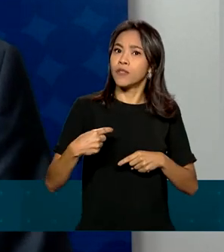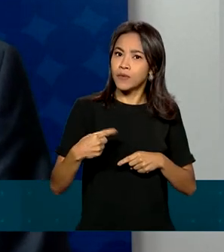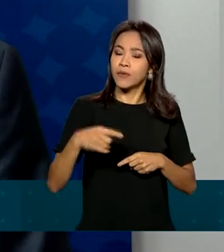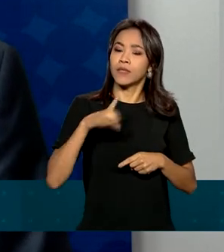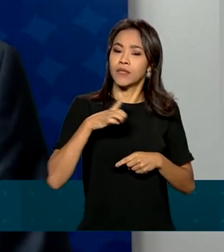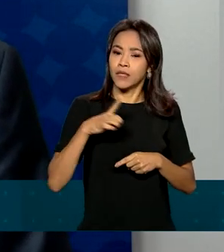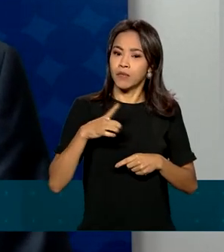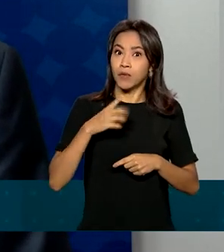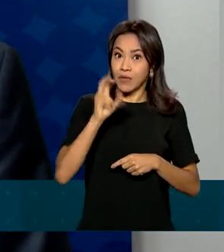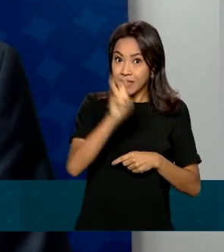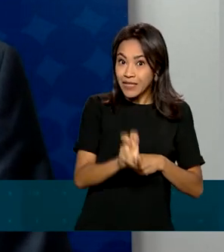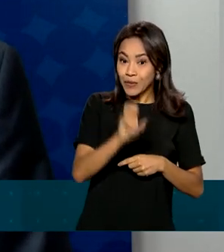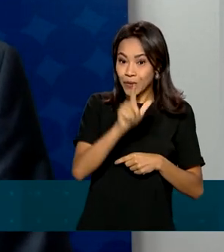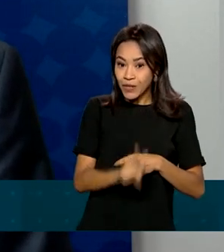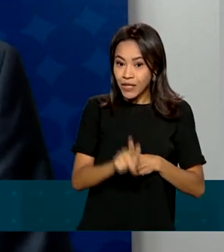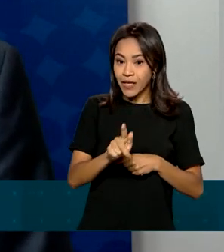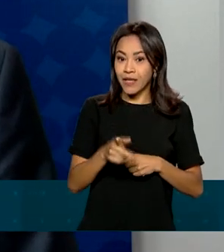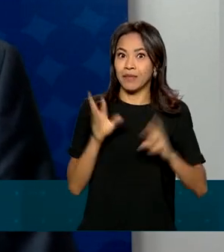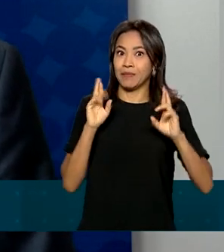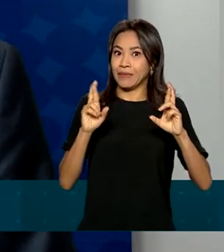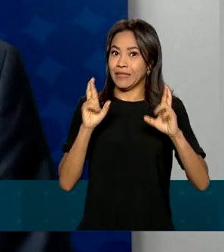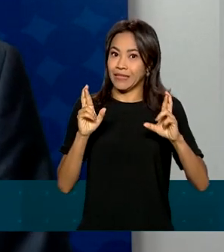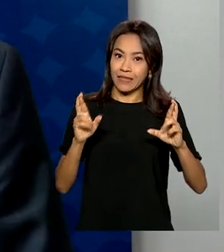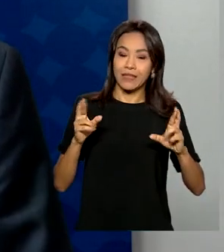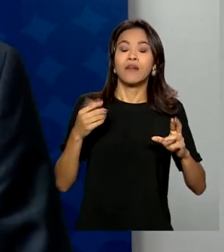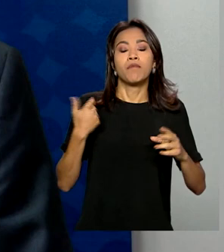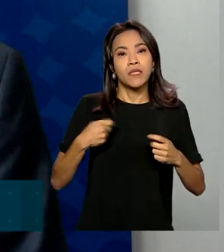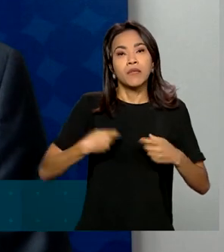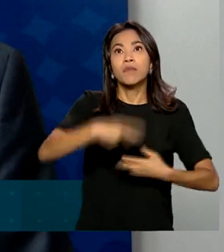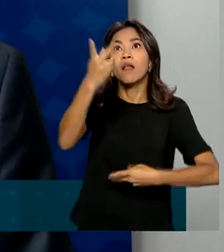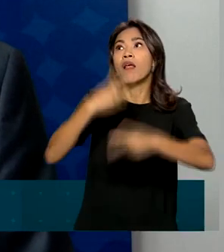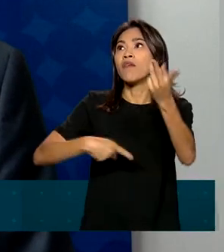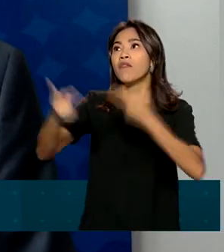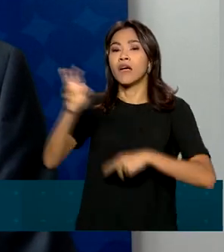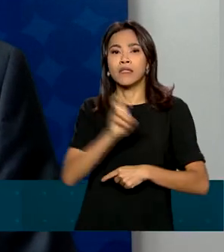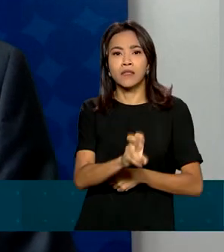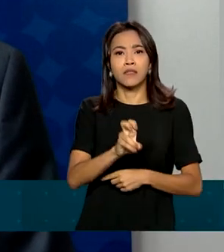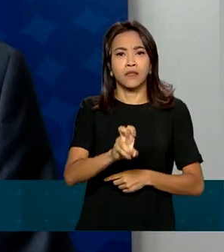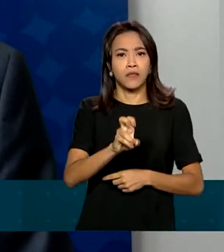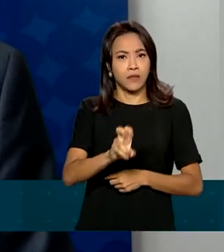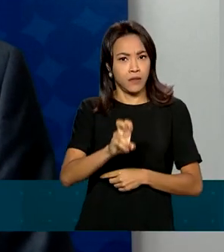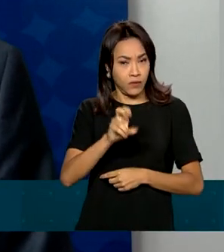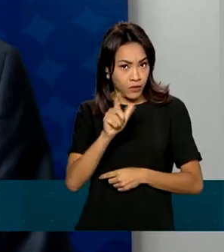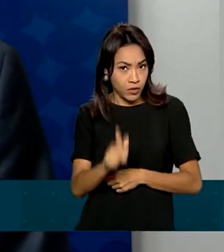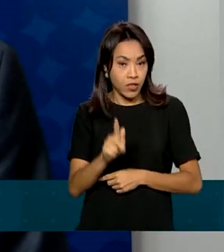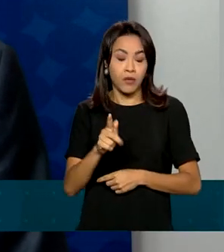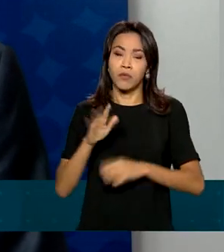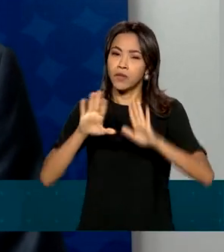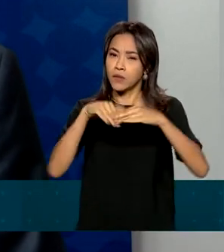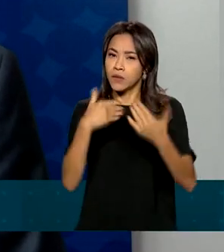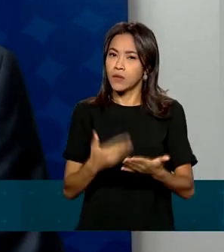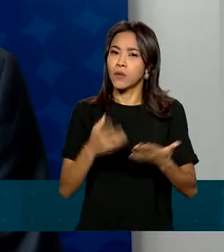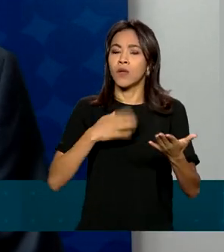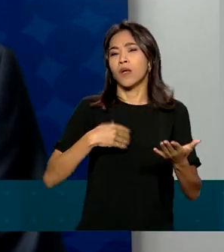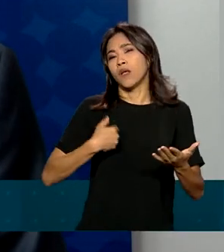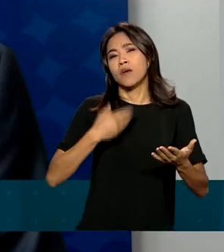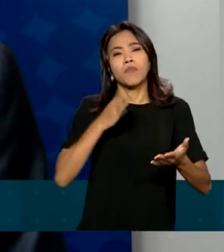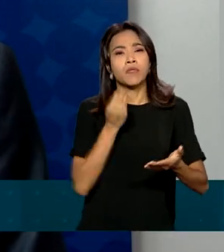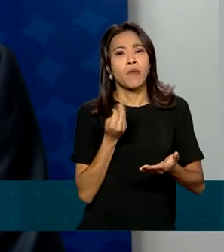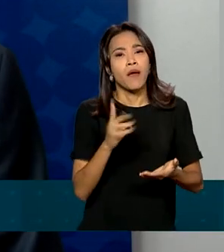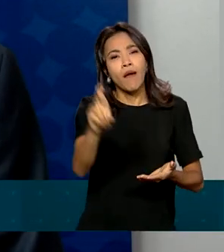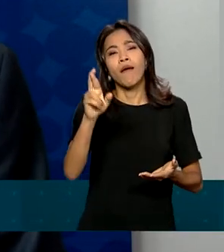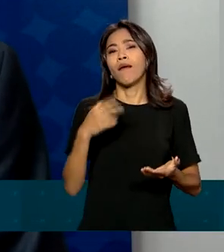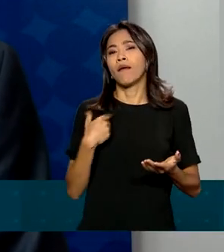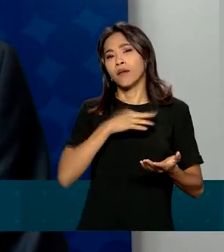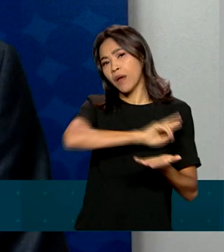muitas expectativas foram criadas, temos que levar o 5G para todos os municípios, levar o 4G, cobertura para as rodovias, conectividade nas